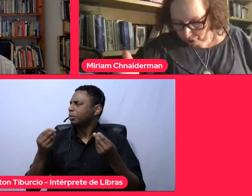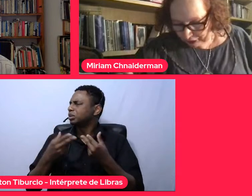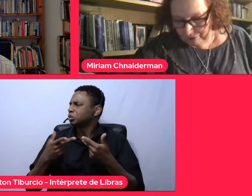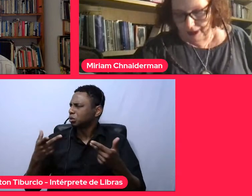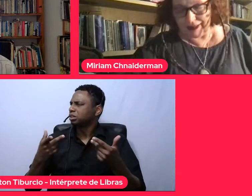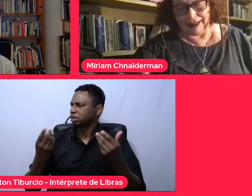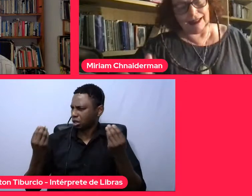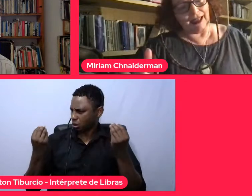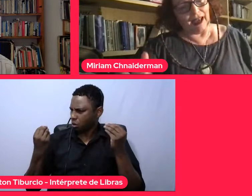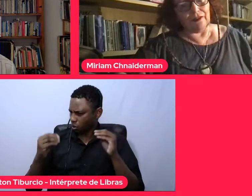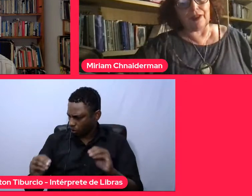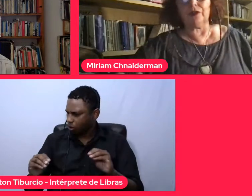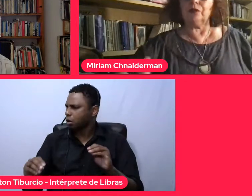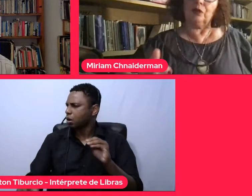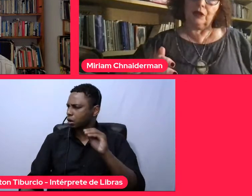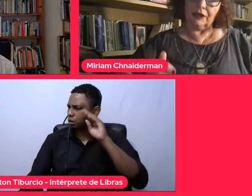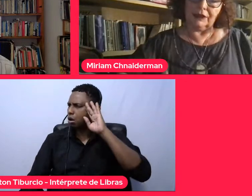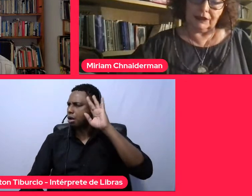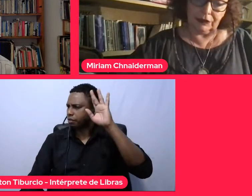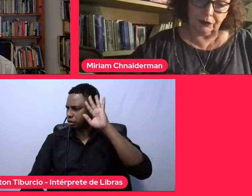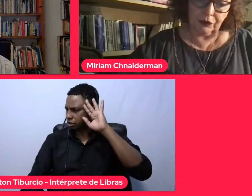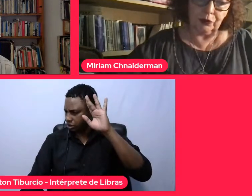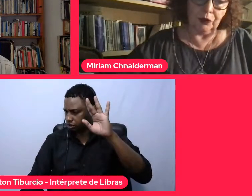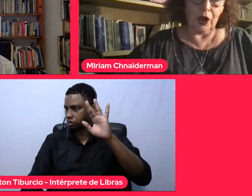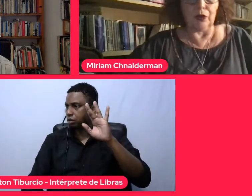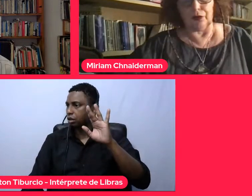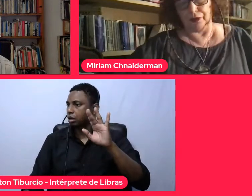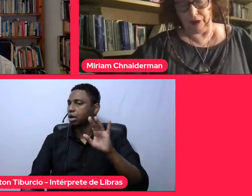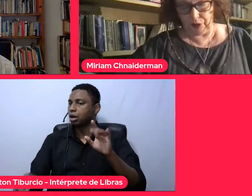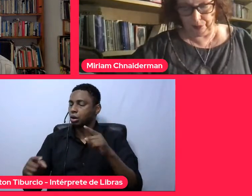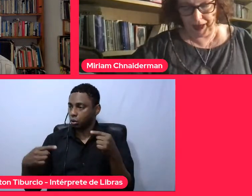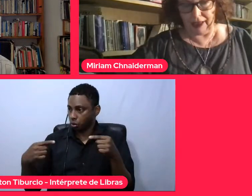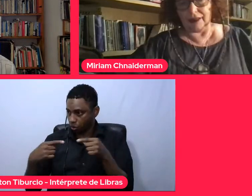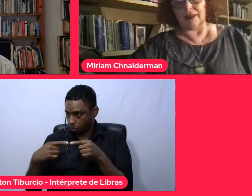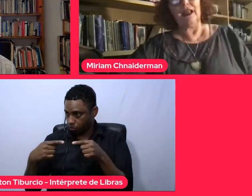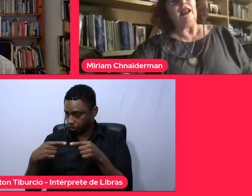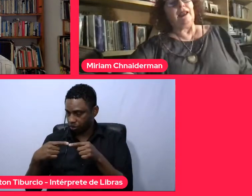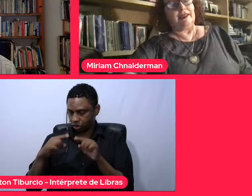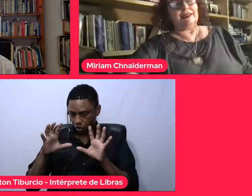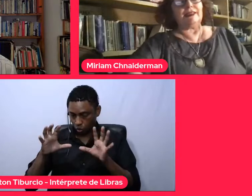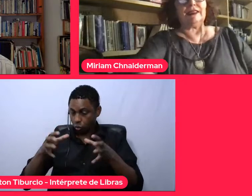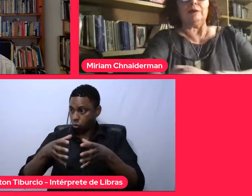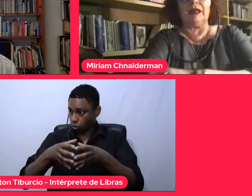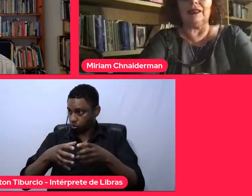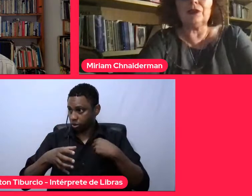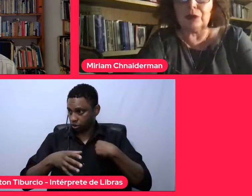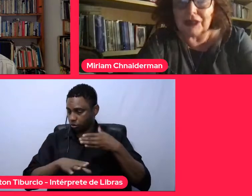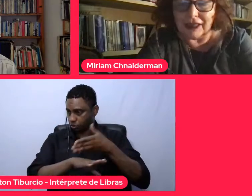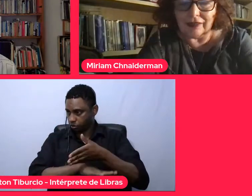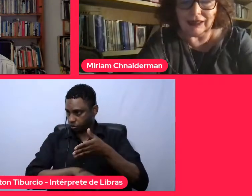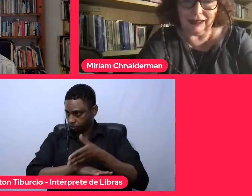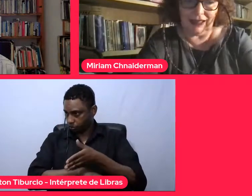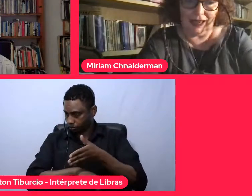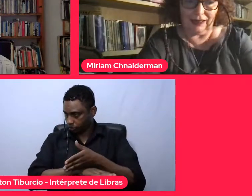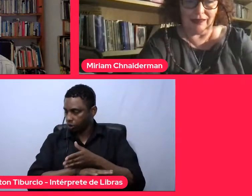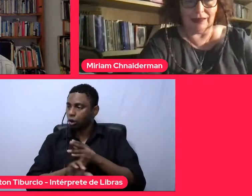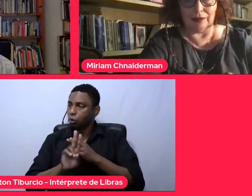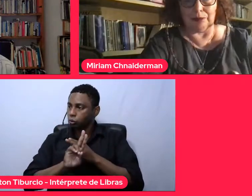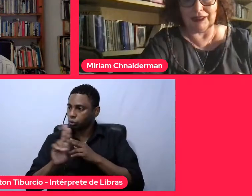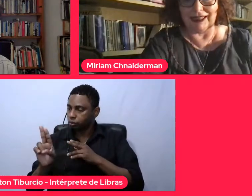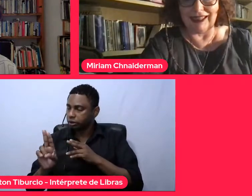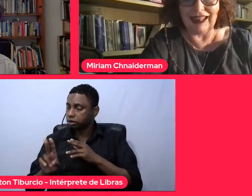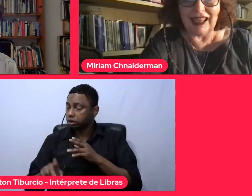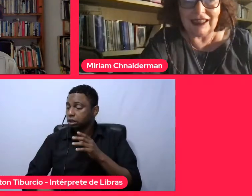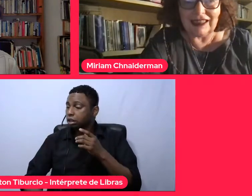no que eu refleti, tem a ver com um coletivo do qual eu faço parte, que se chama Escutando a Cidade,